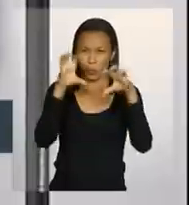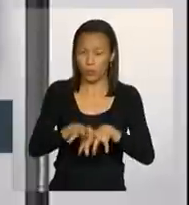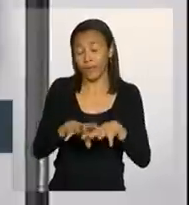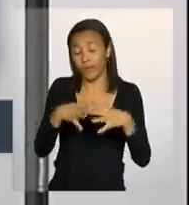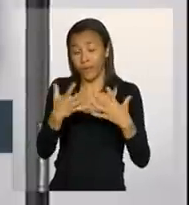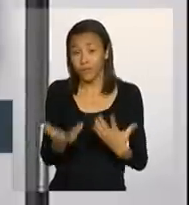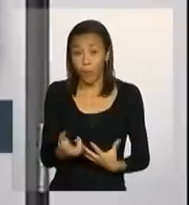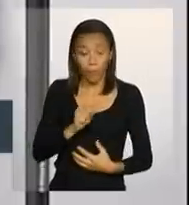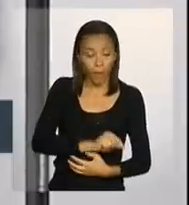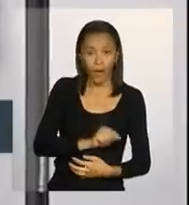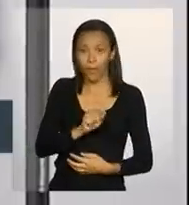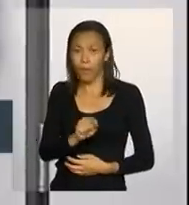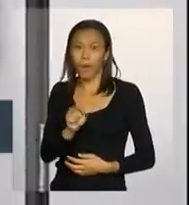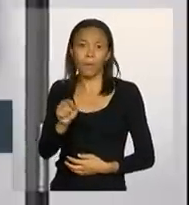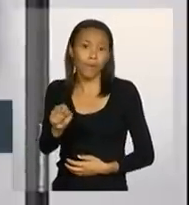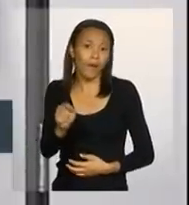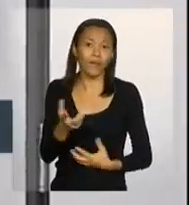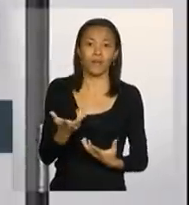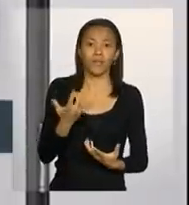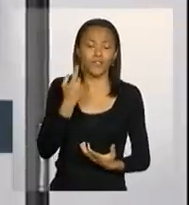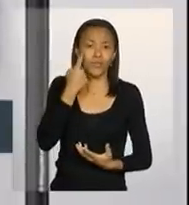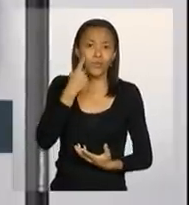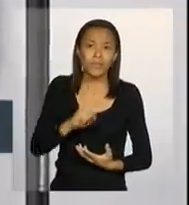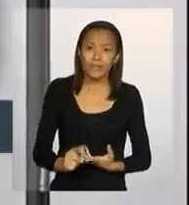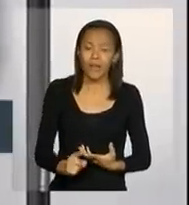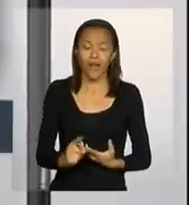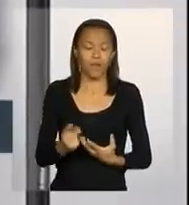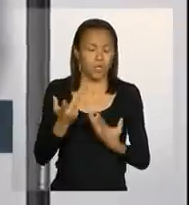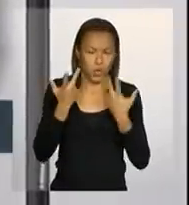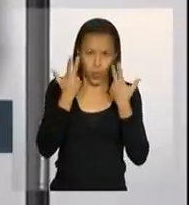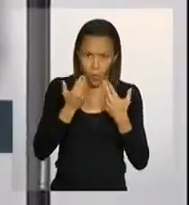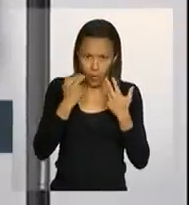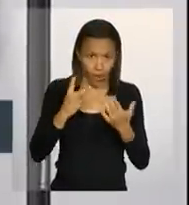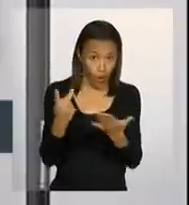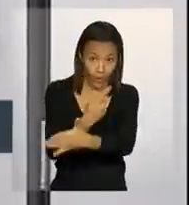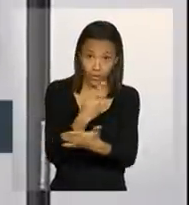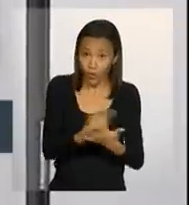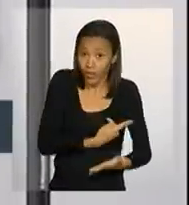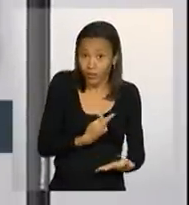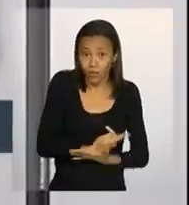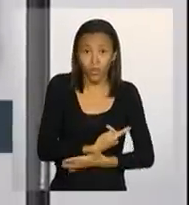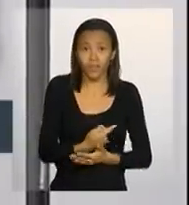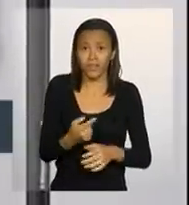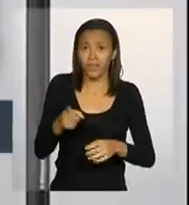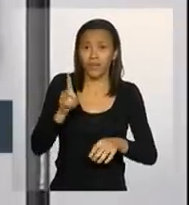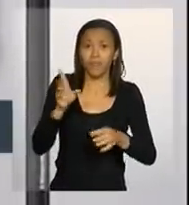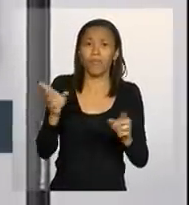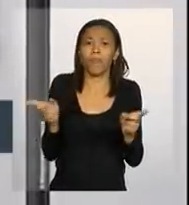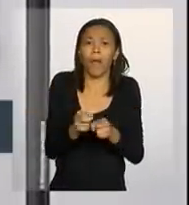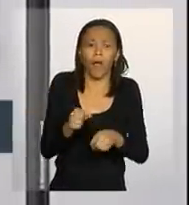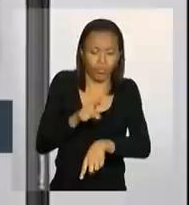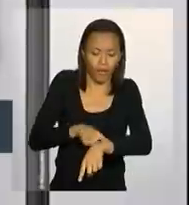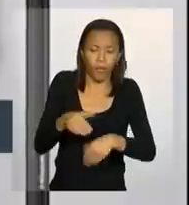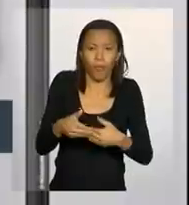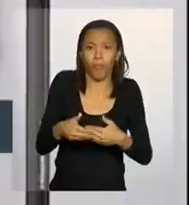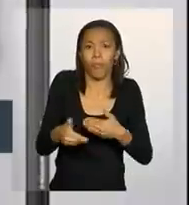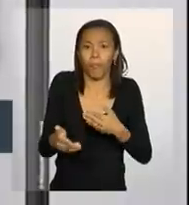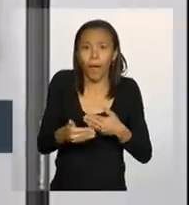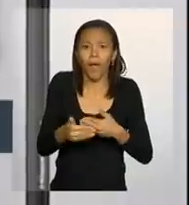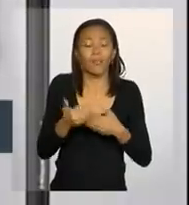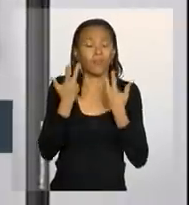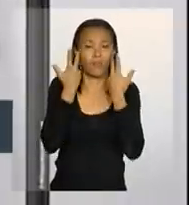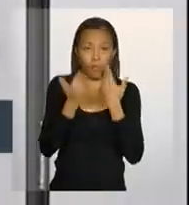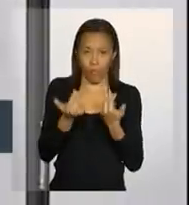essa anomalia de distribuição pluviométrica incidindo em um curto espaço de tempo, ela é normal.